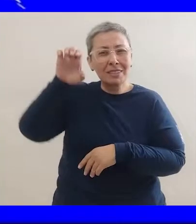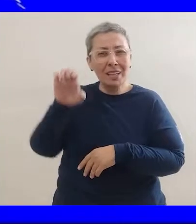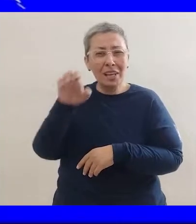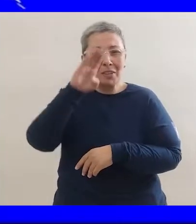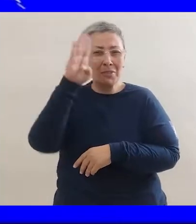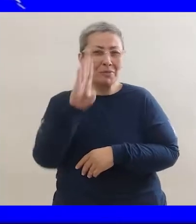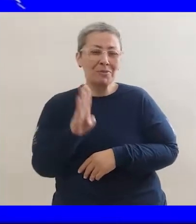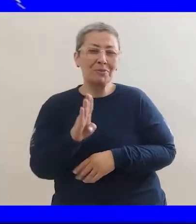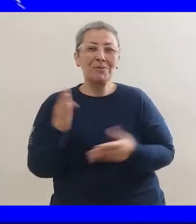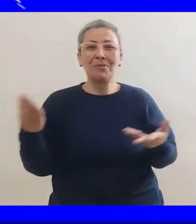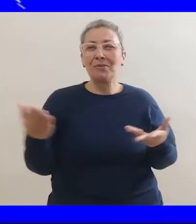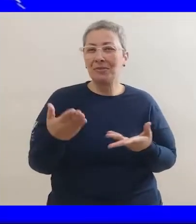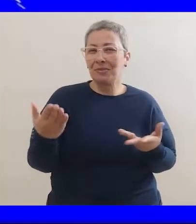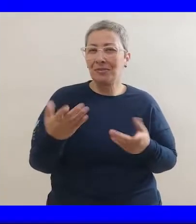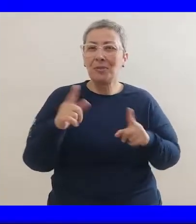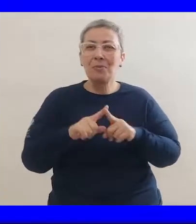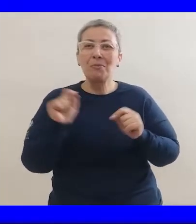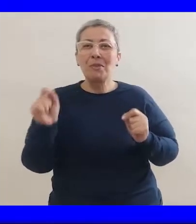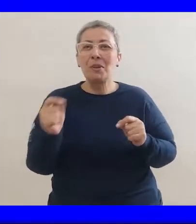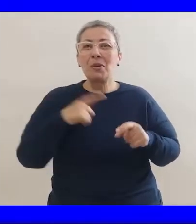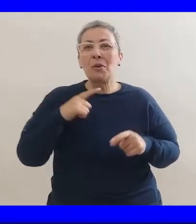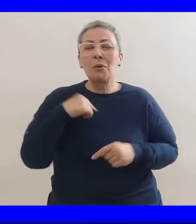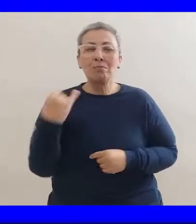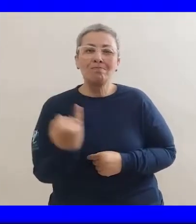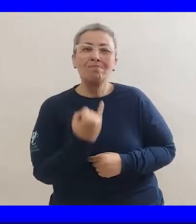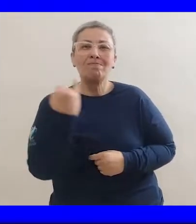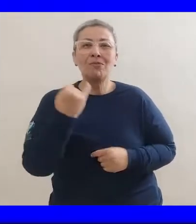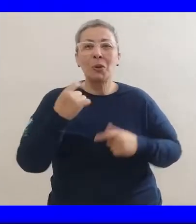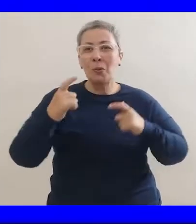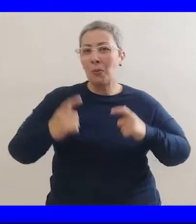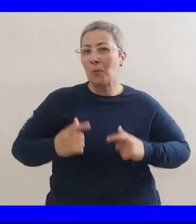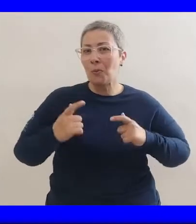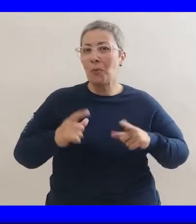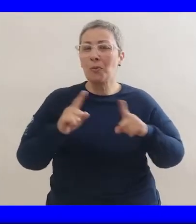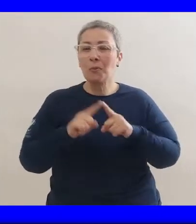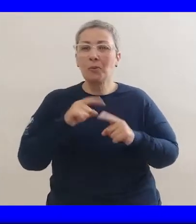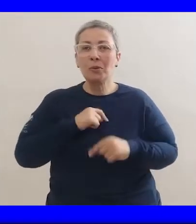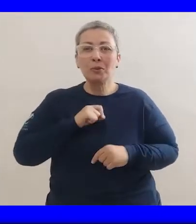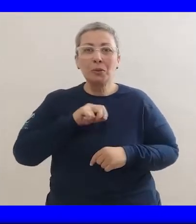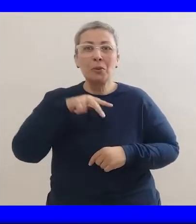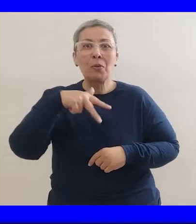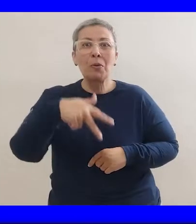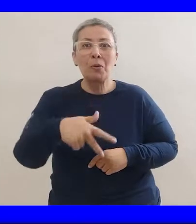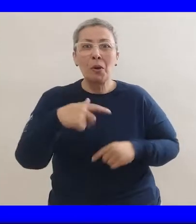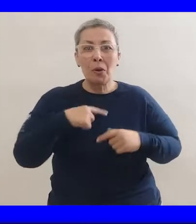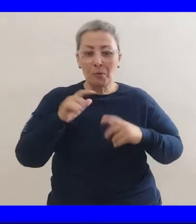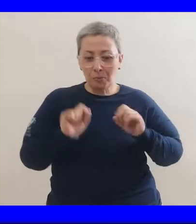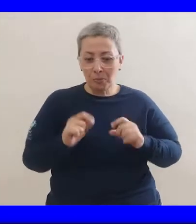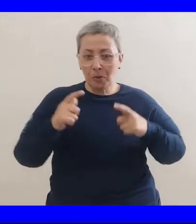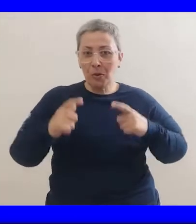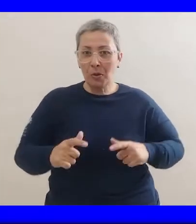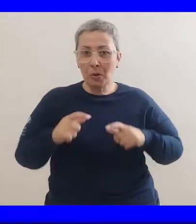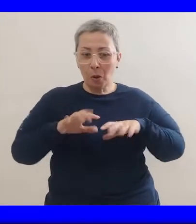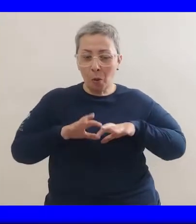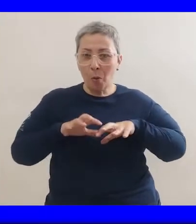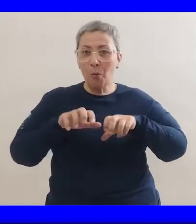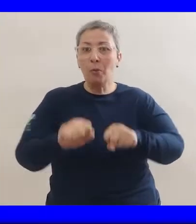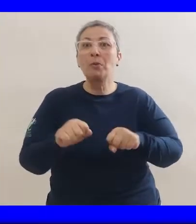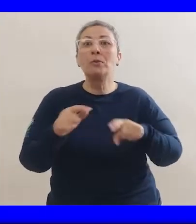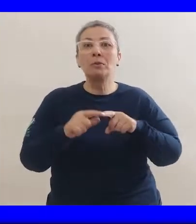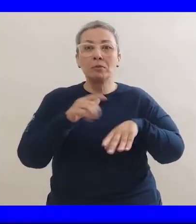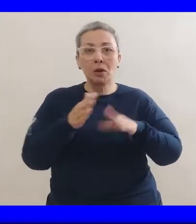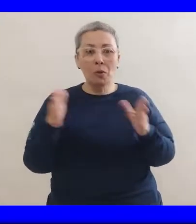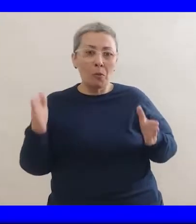região nordeste do Brasil. Aqui foi um dos importantes locais que os portugueses se instalaram para